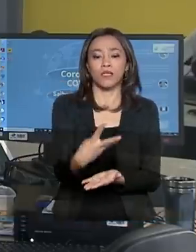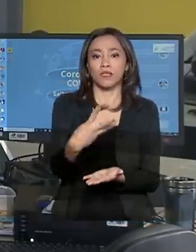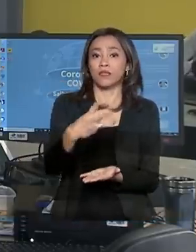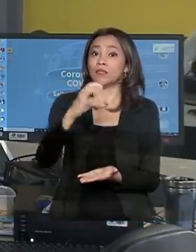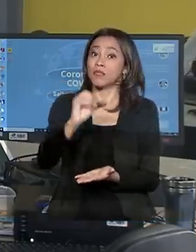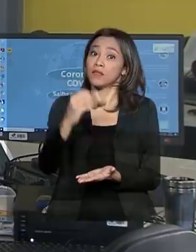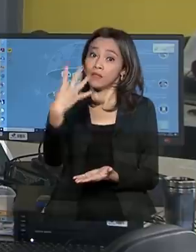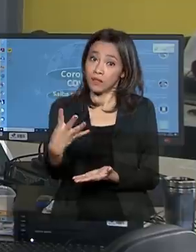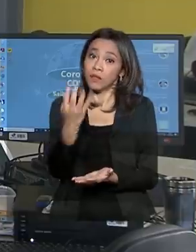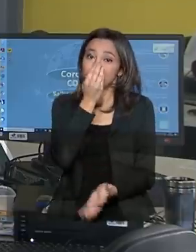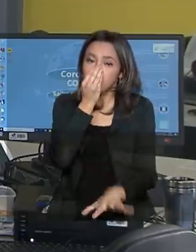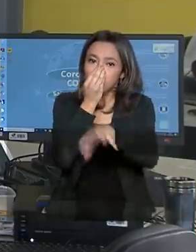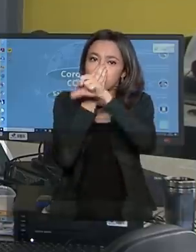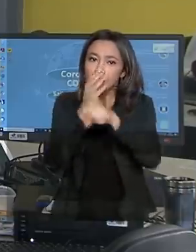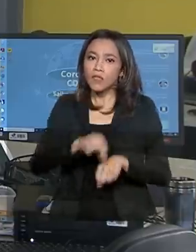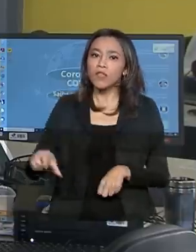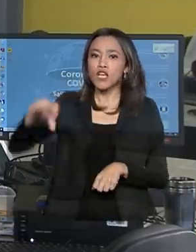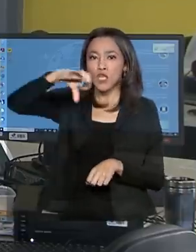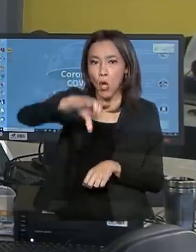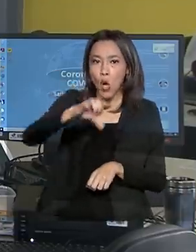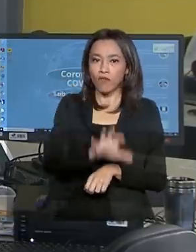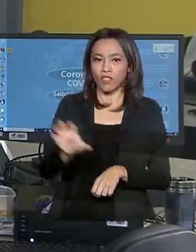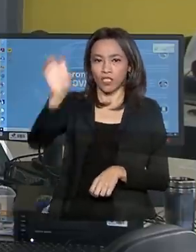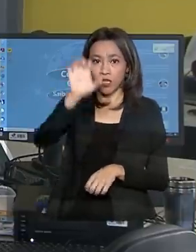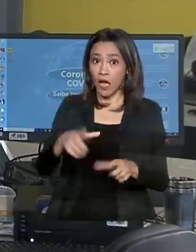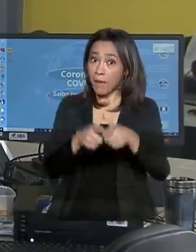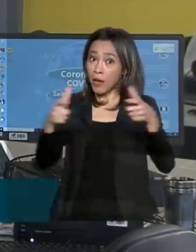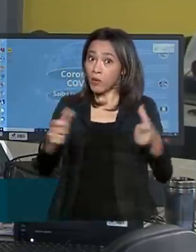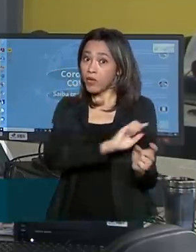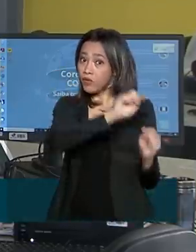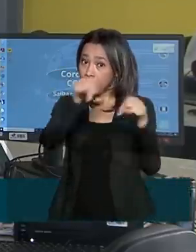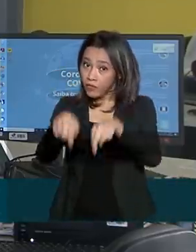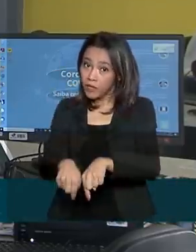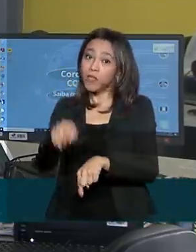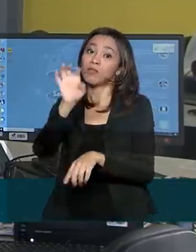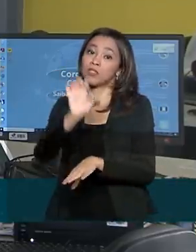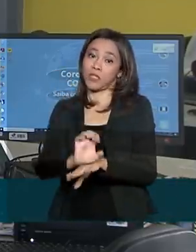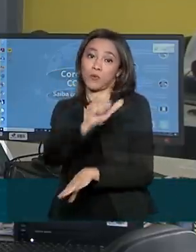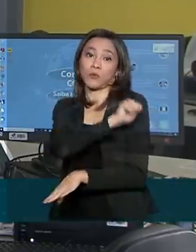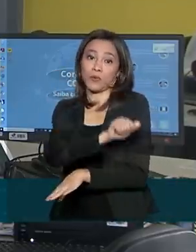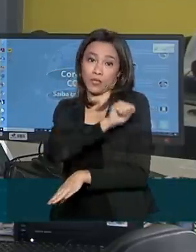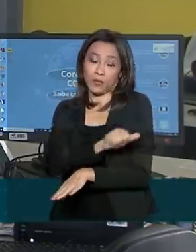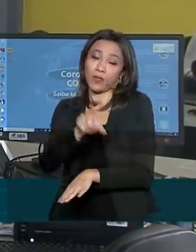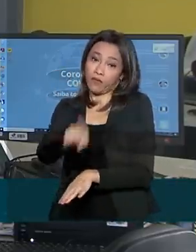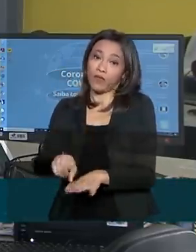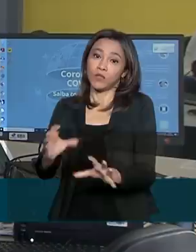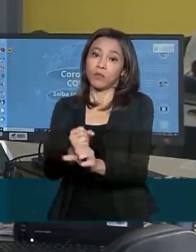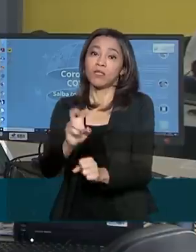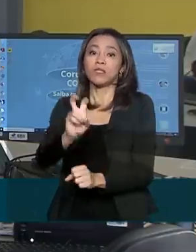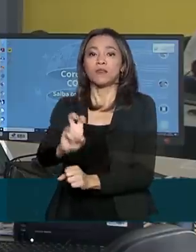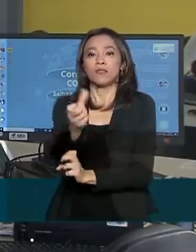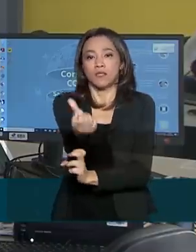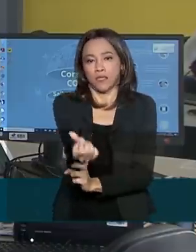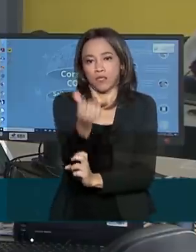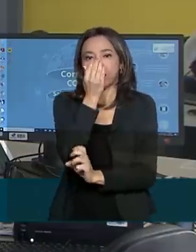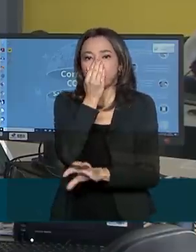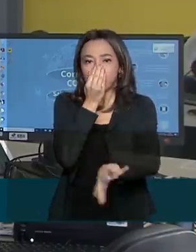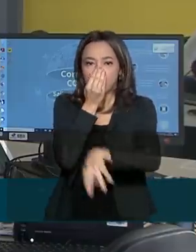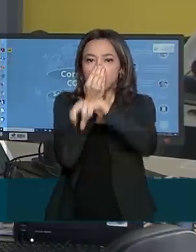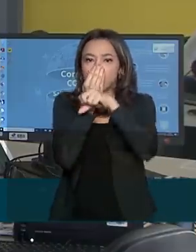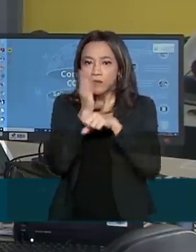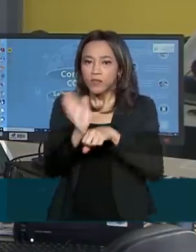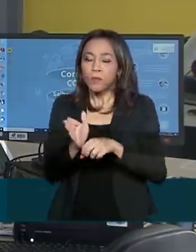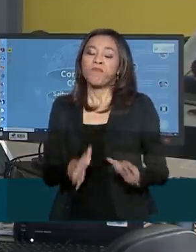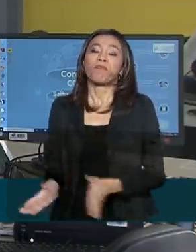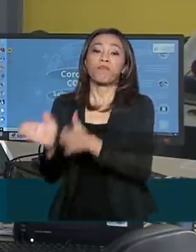estados. A maior quantidade veio aqui para o Rio de Janeiro, que recebeu 56 respiradores. Desde o início da pandemia, o governo federal já